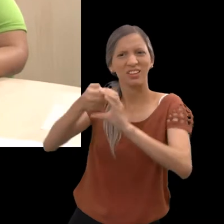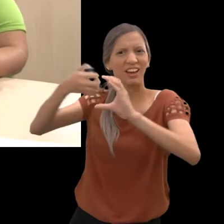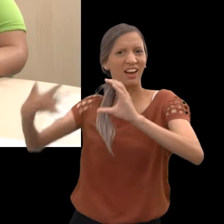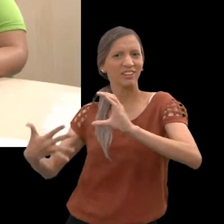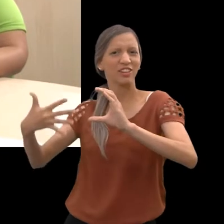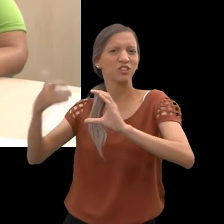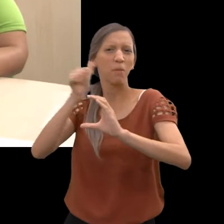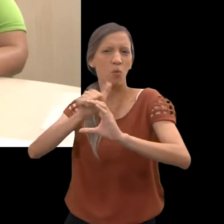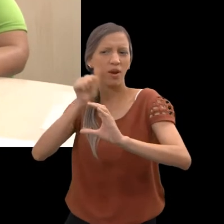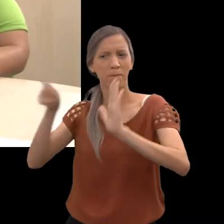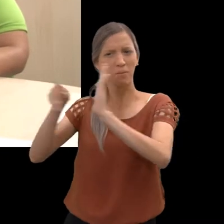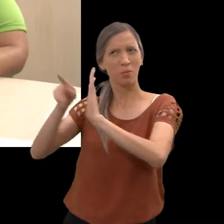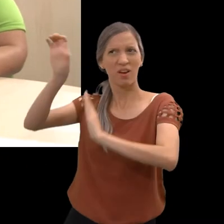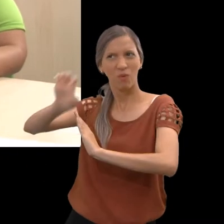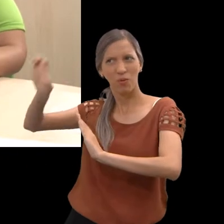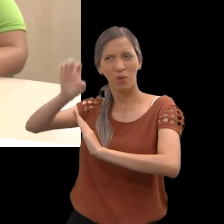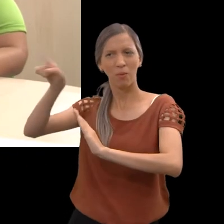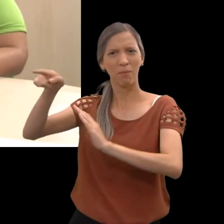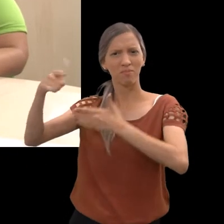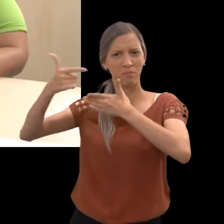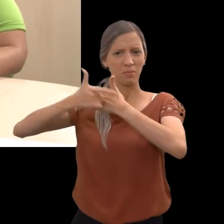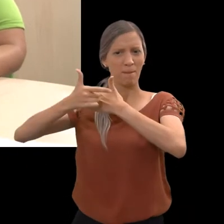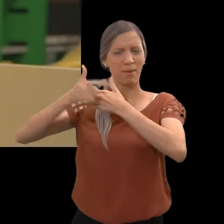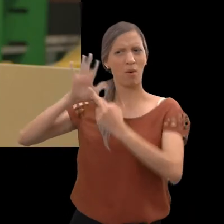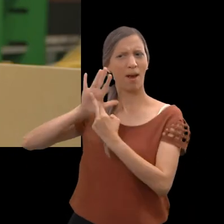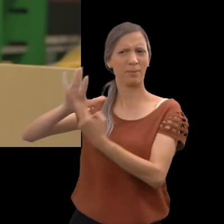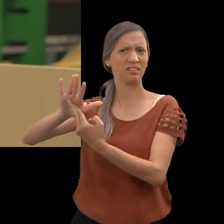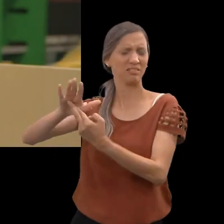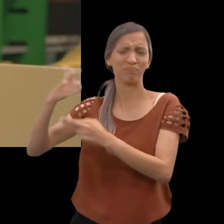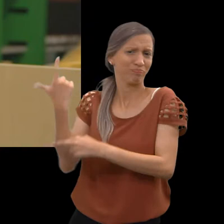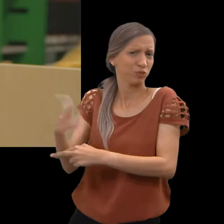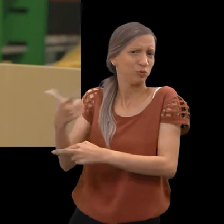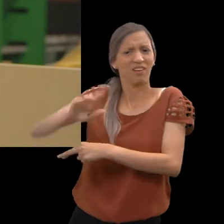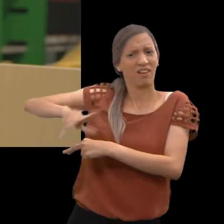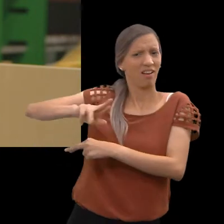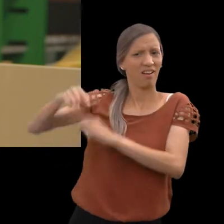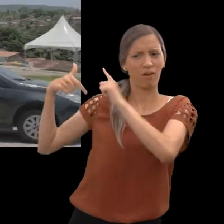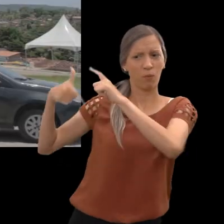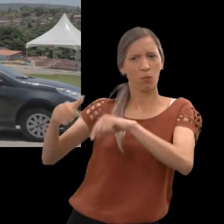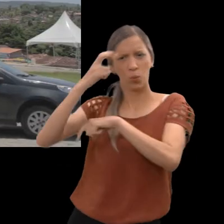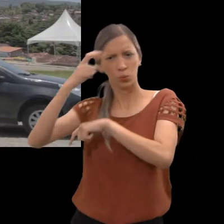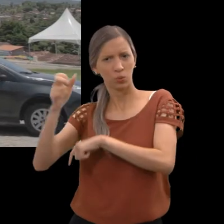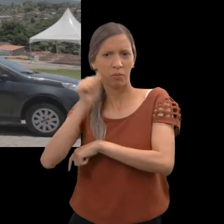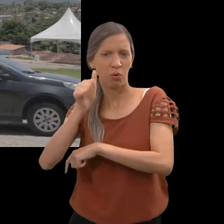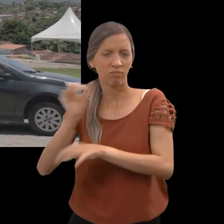características europeias para representar papéis que não representam a raízes daquelas próprias mulheres.